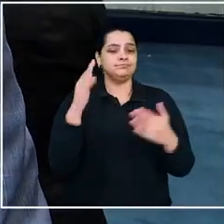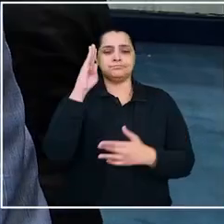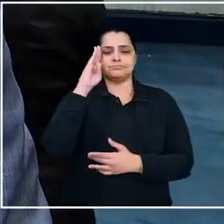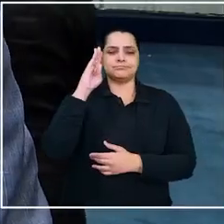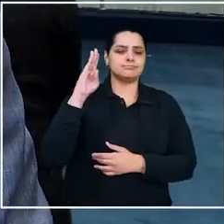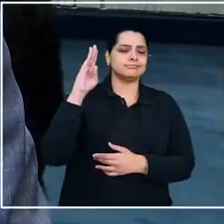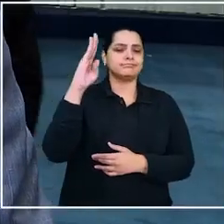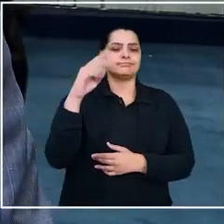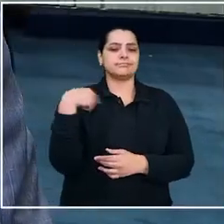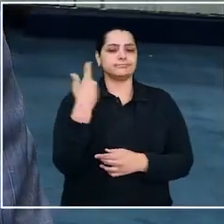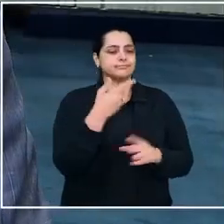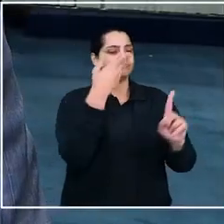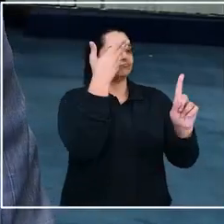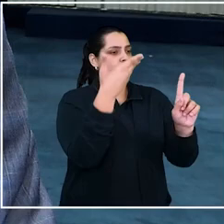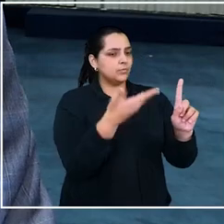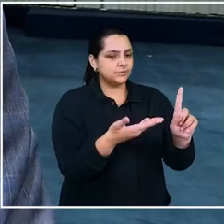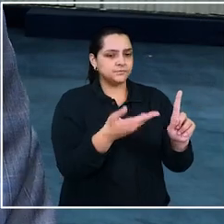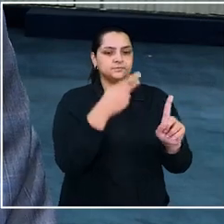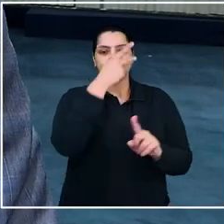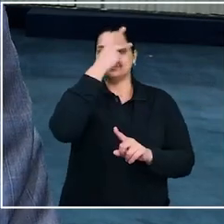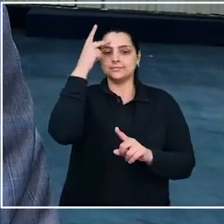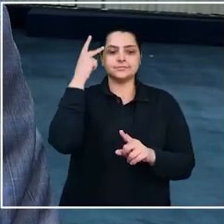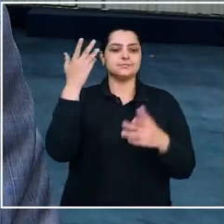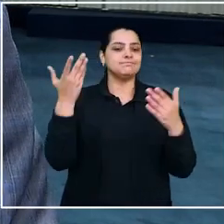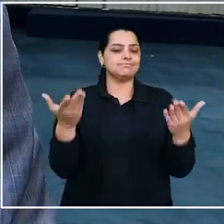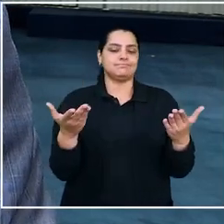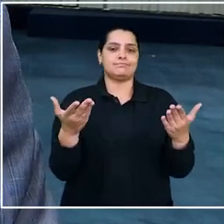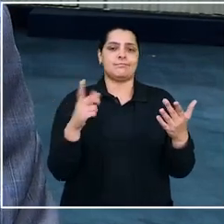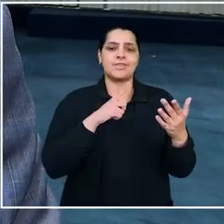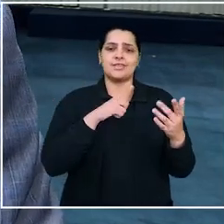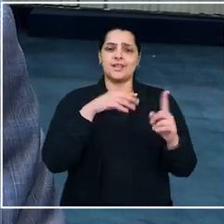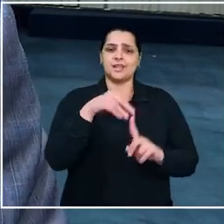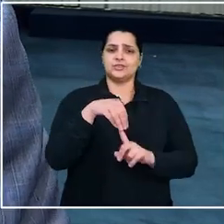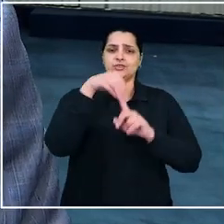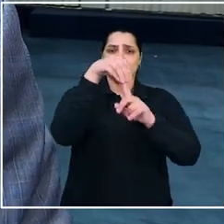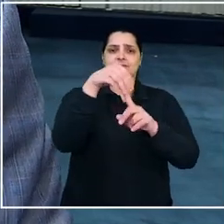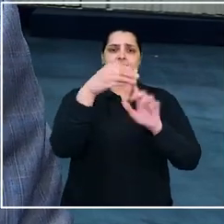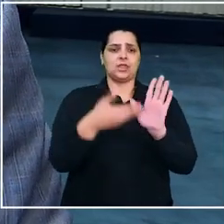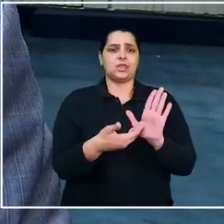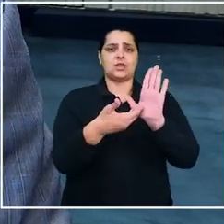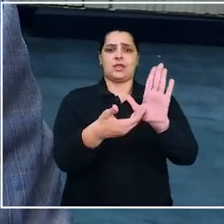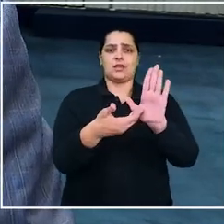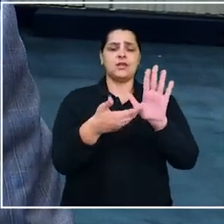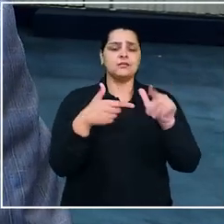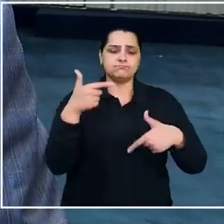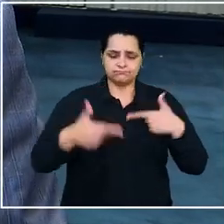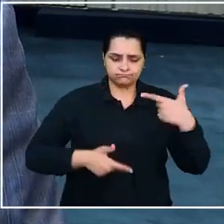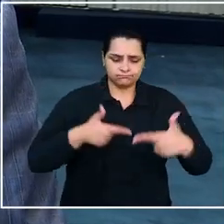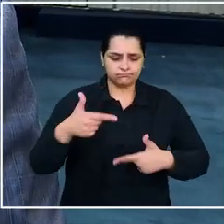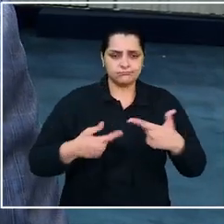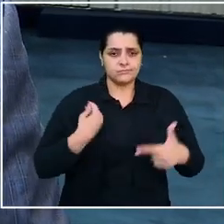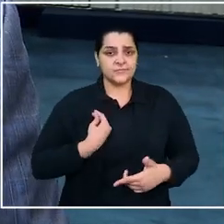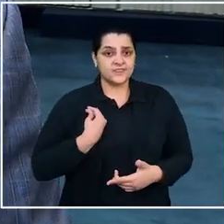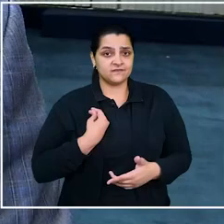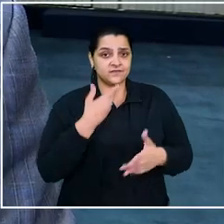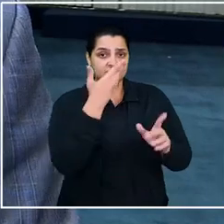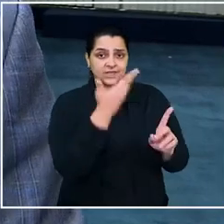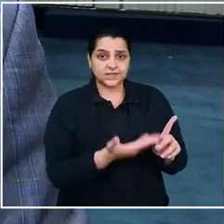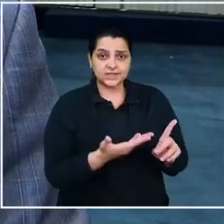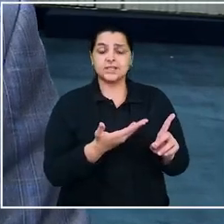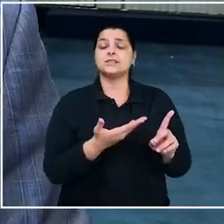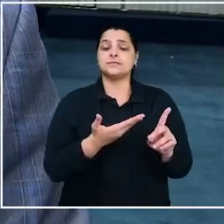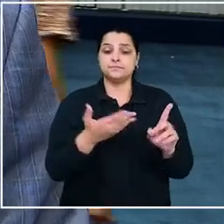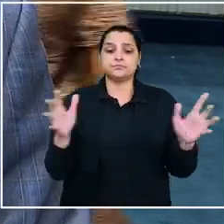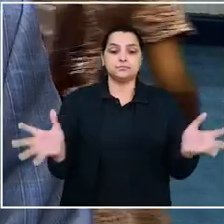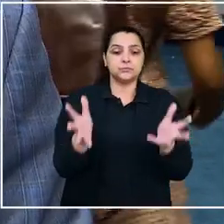fundamental que nós homenageemos essas pessoas que tanto se destacam e que dedicam as suas vidas